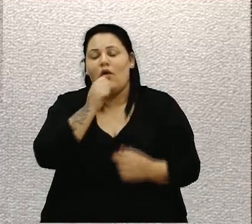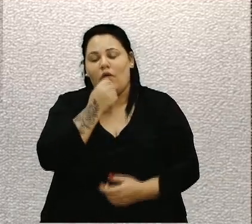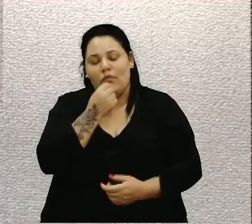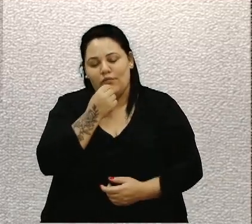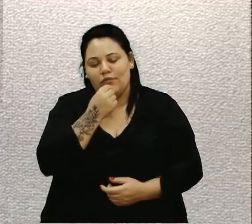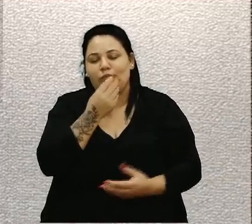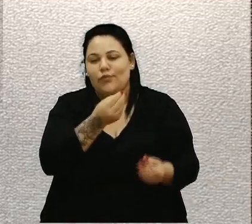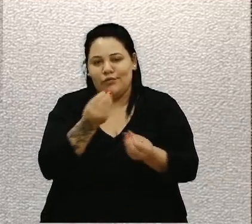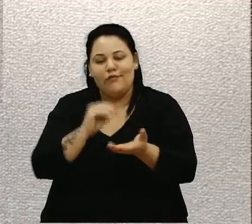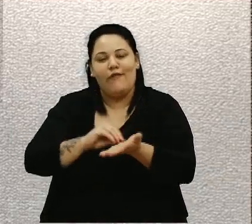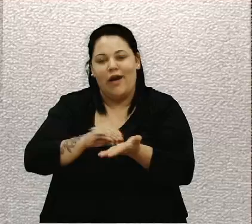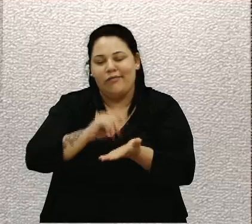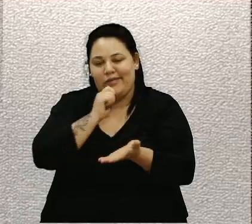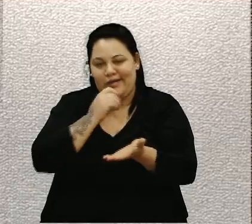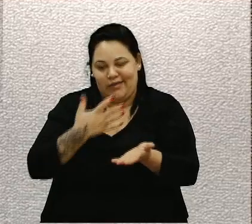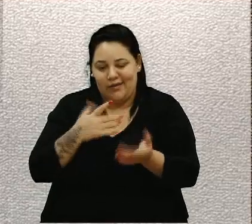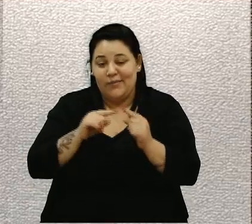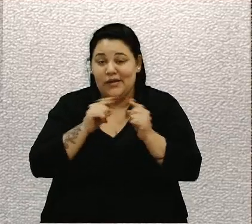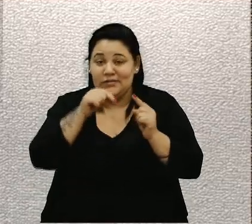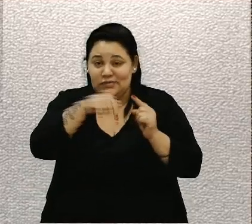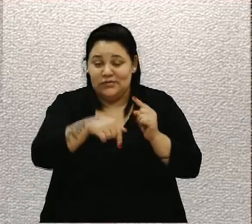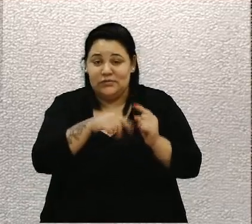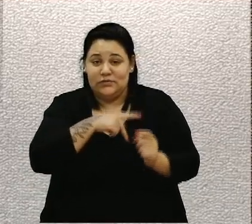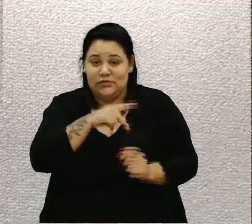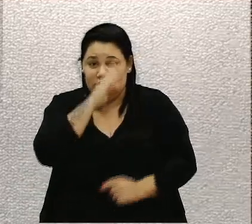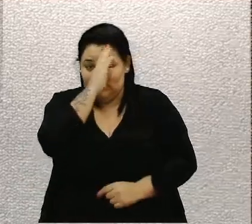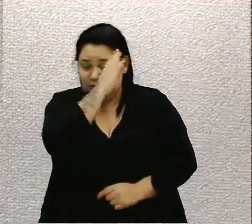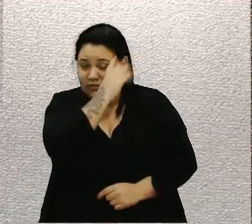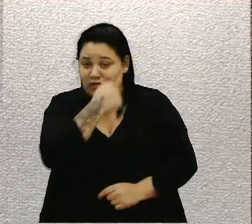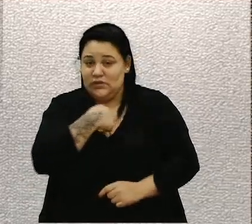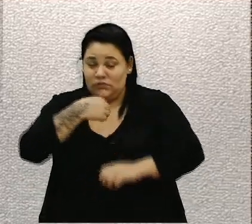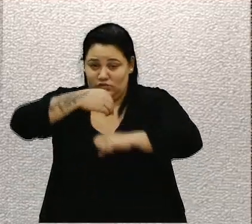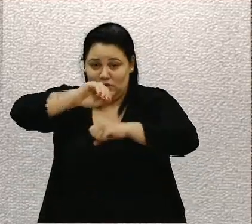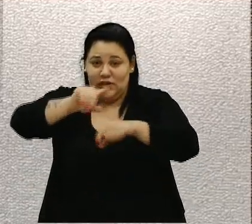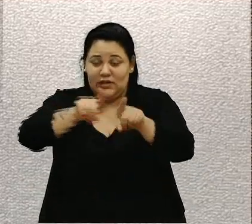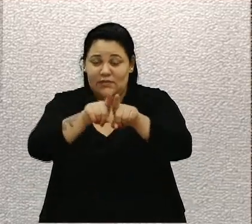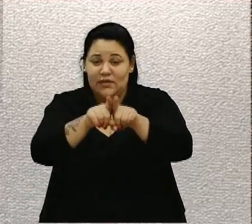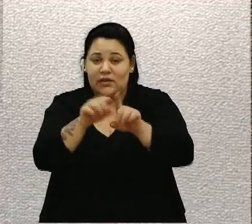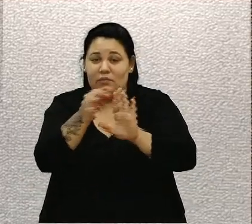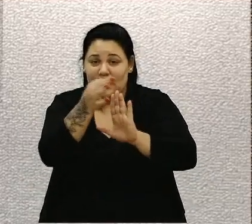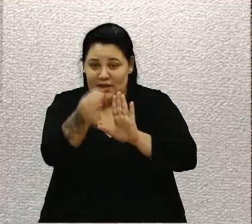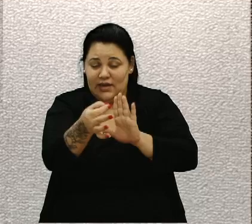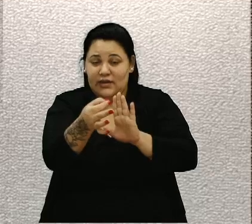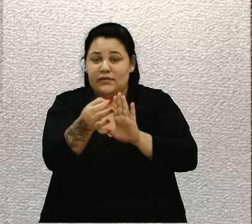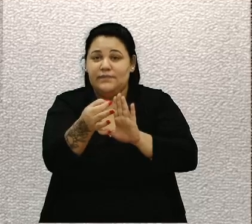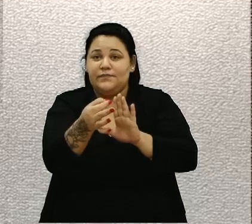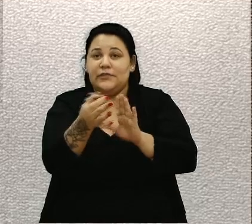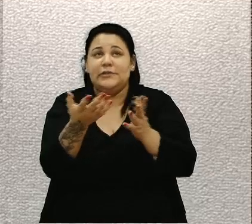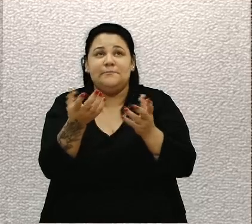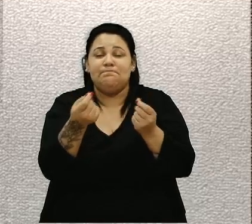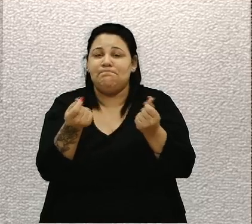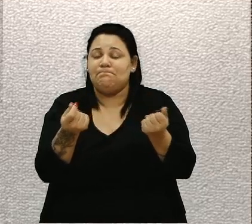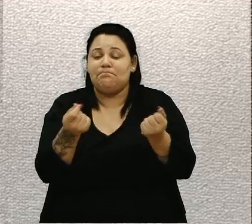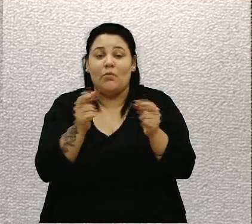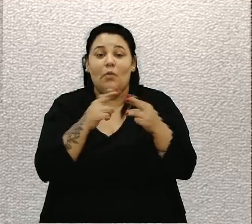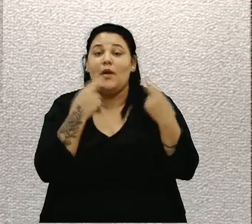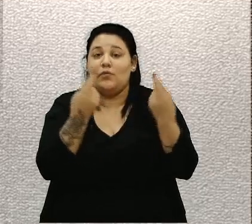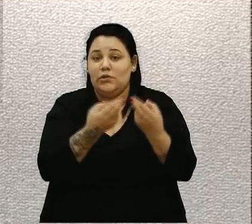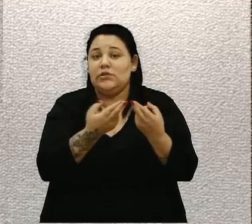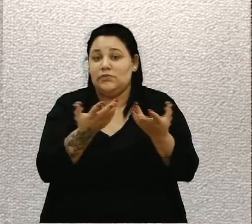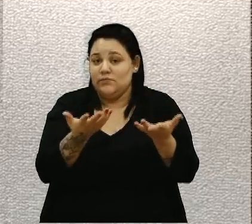fazer. Mas aqui, presidente Bressan, inclusive, sugeri, de repente, uma reunião,